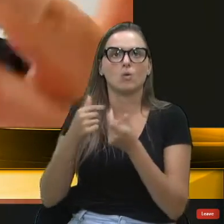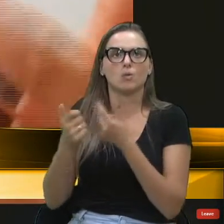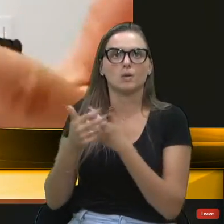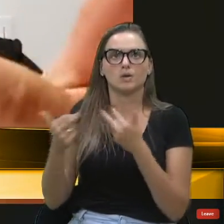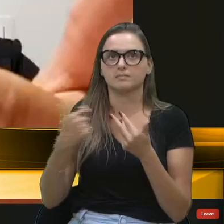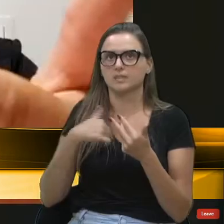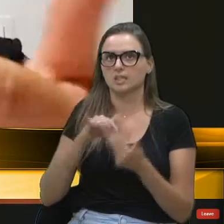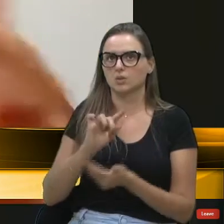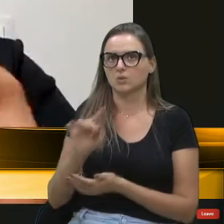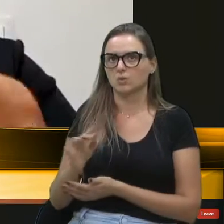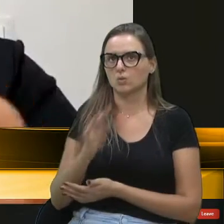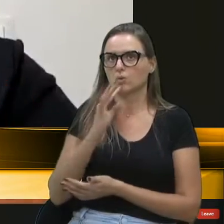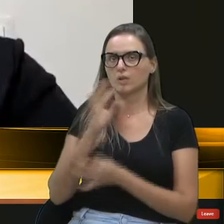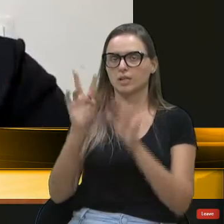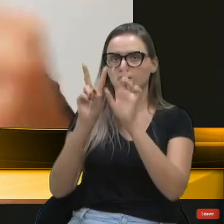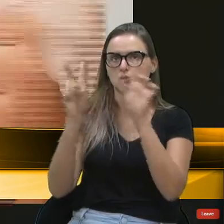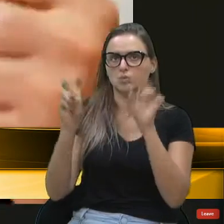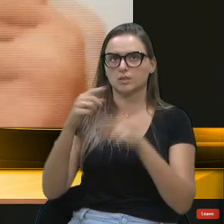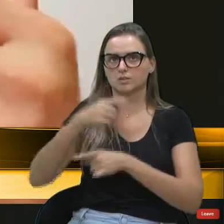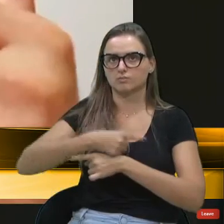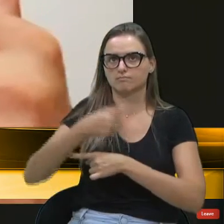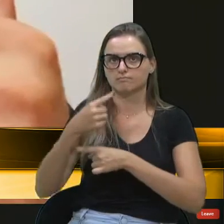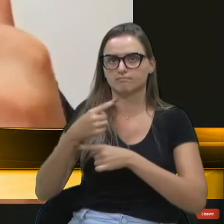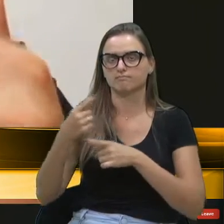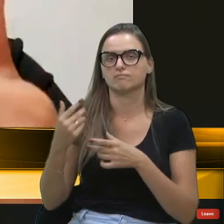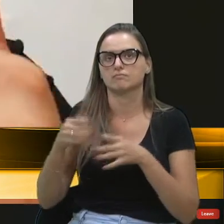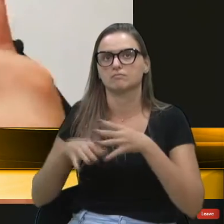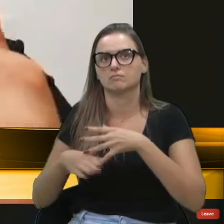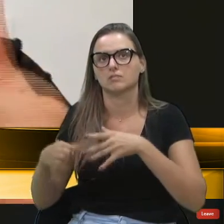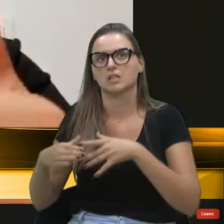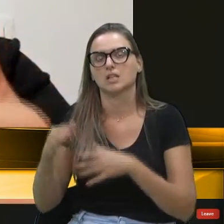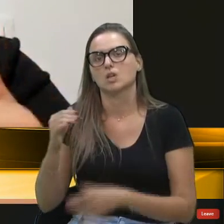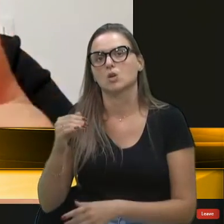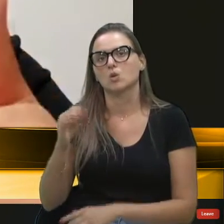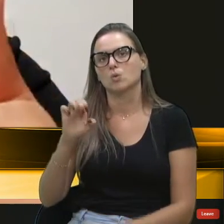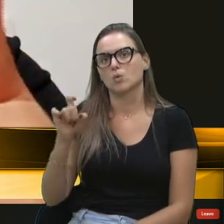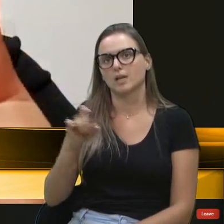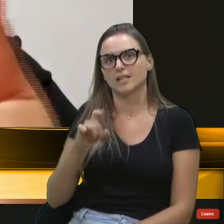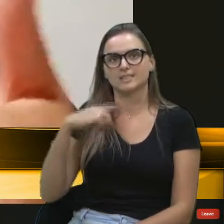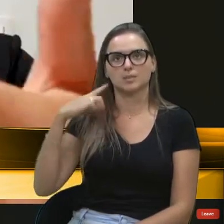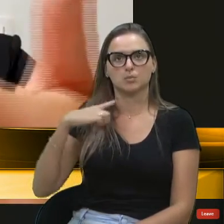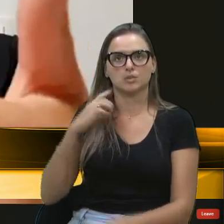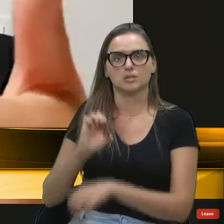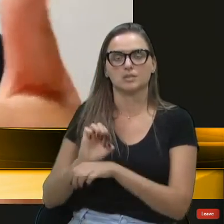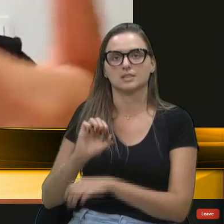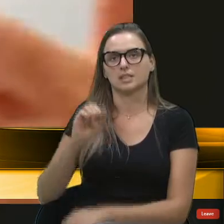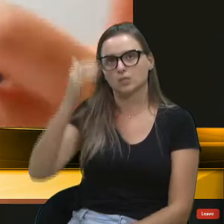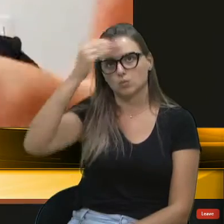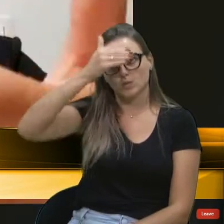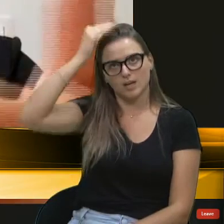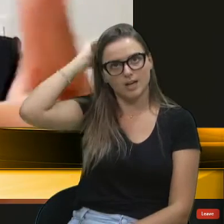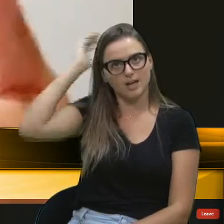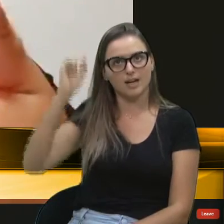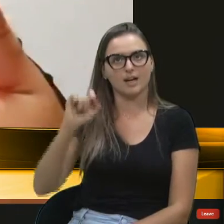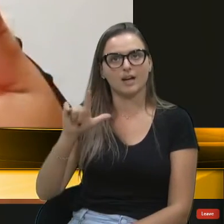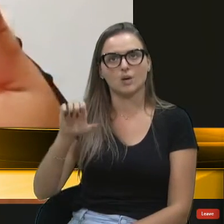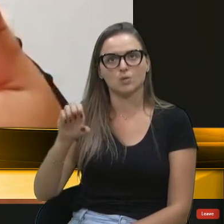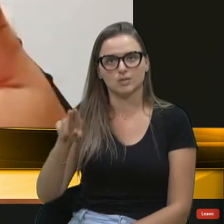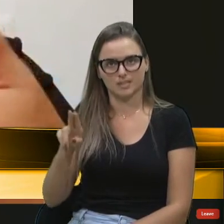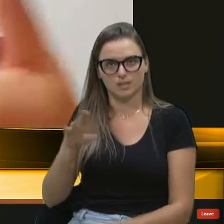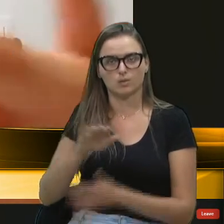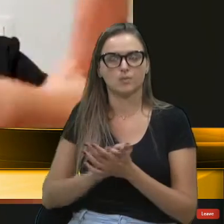sou conhecedor do tema, tanto quanto o ex-deputado estadual Alceu Barbosa Velho, que presidiu, inclusive,